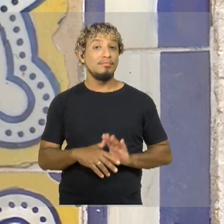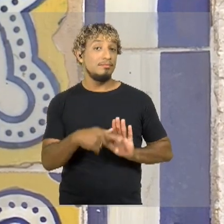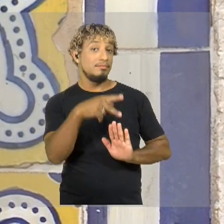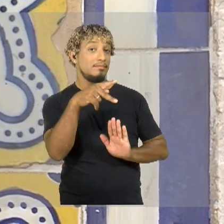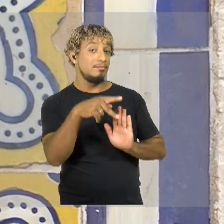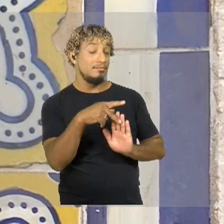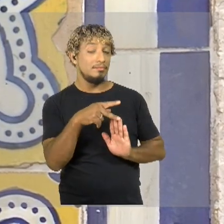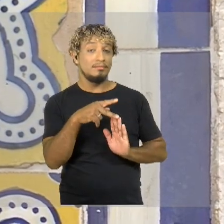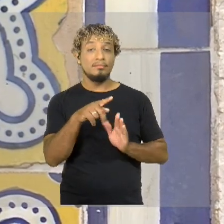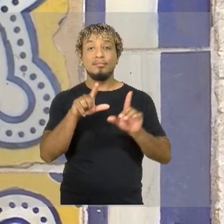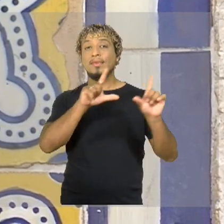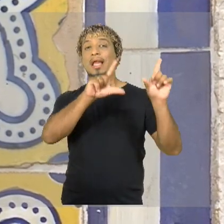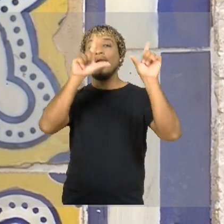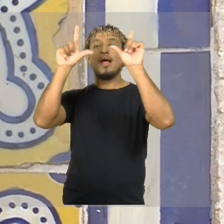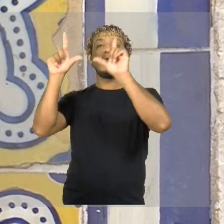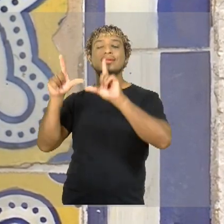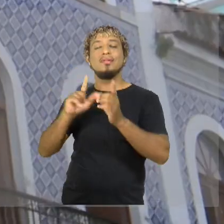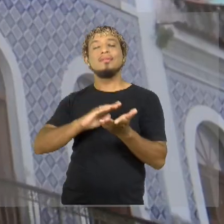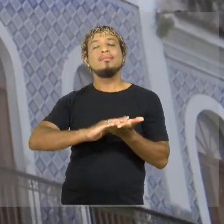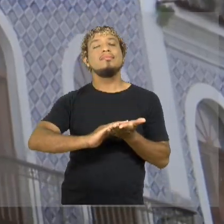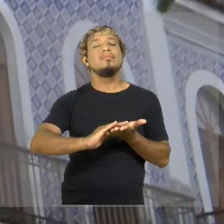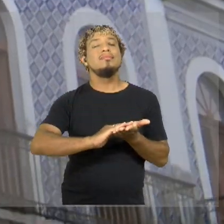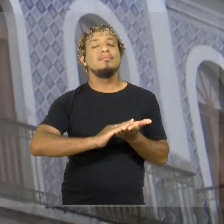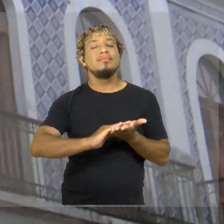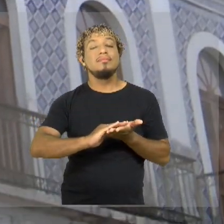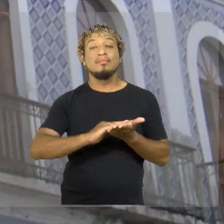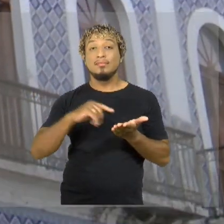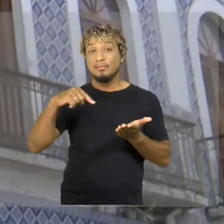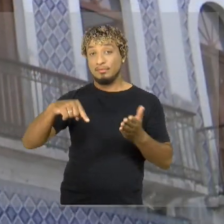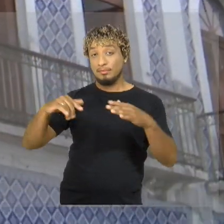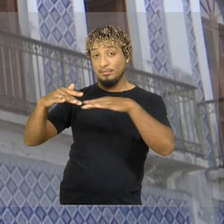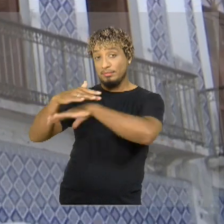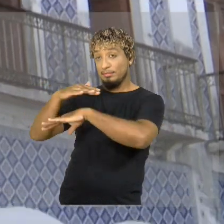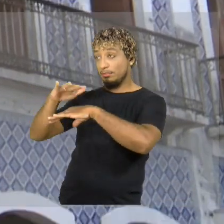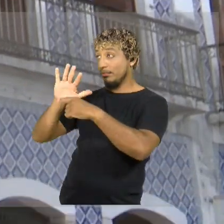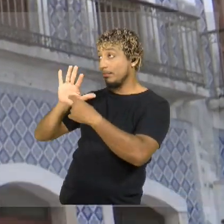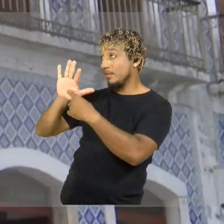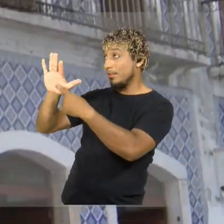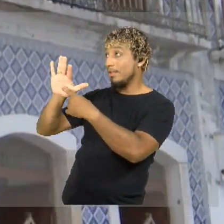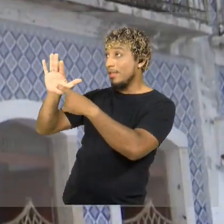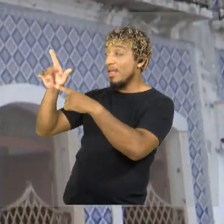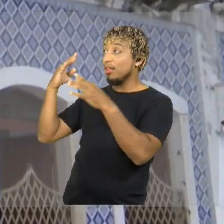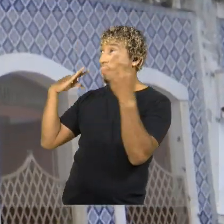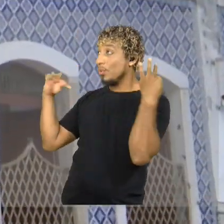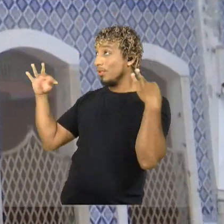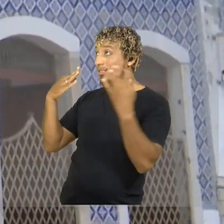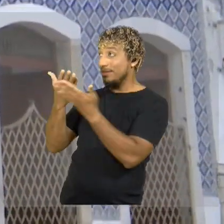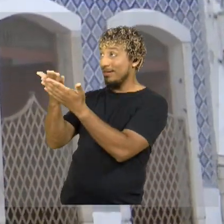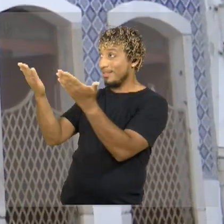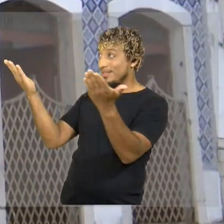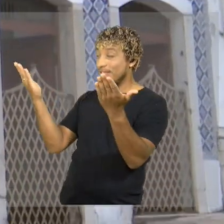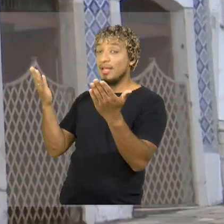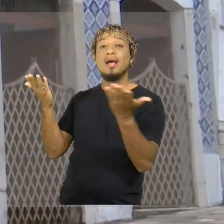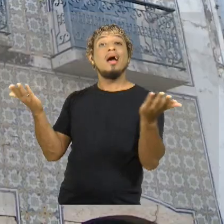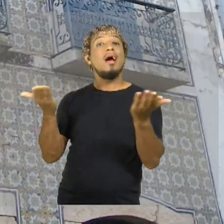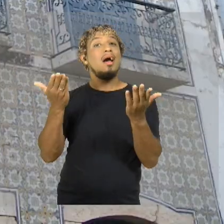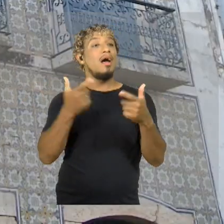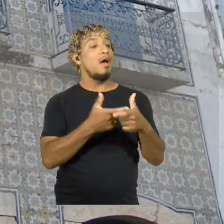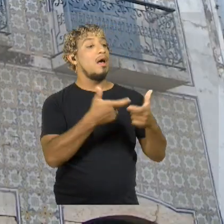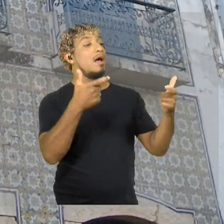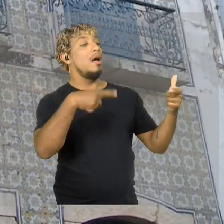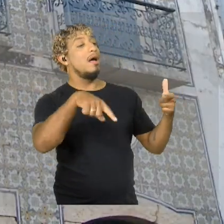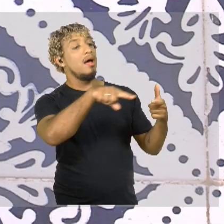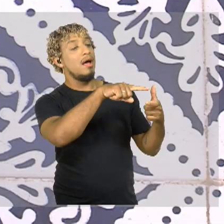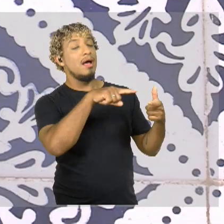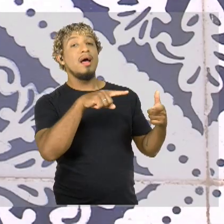dos azulejos táteis, a cidade, que frequentemente é apresentada aos turistas, também será apresentada a muitos maranhenses